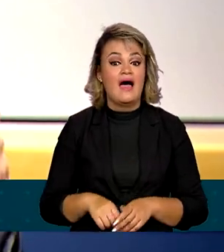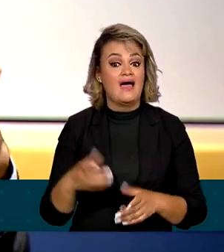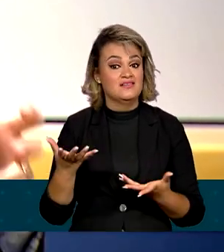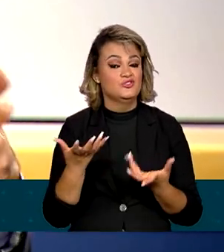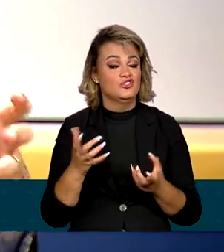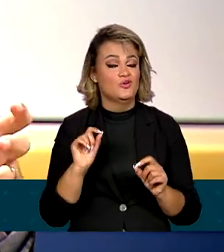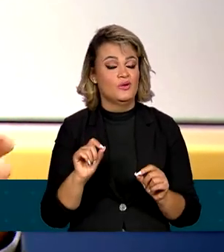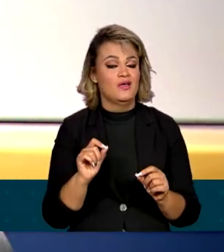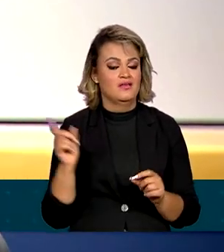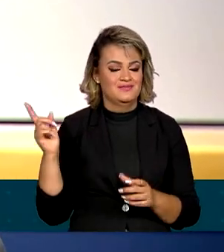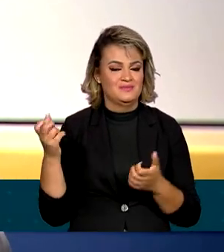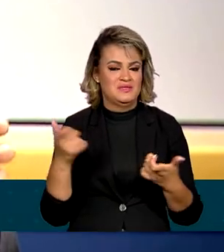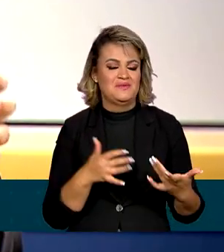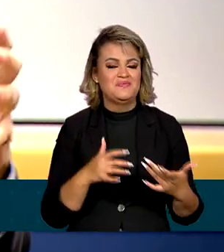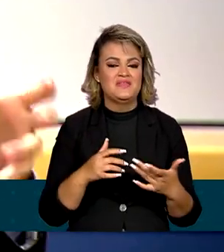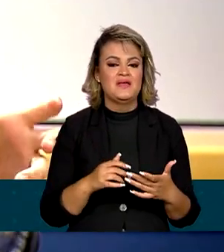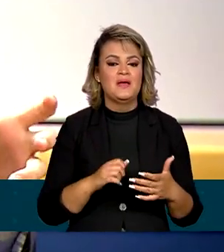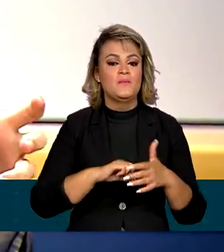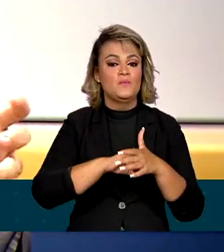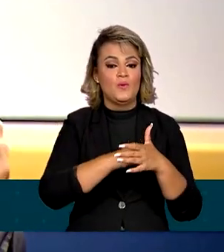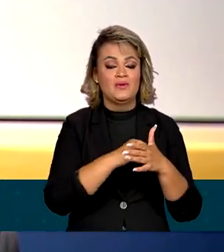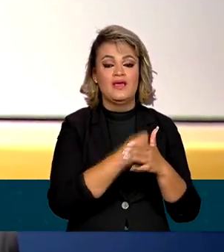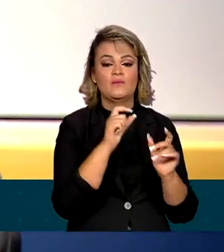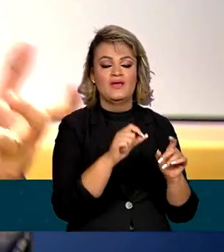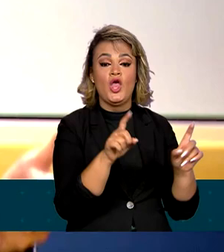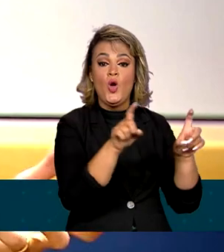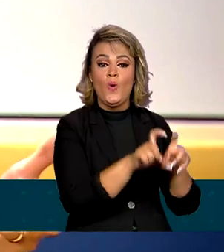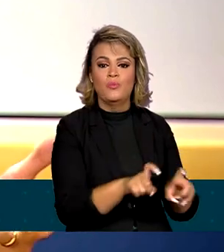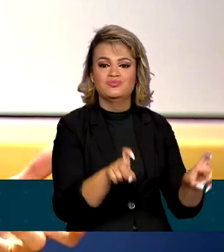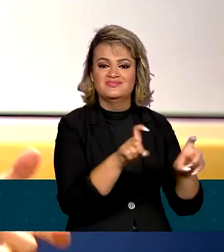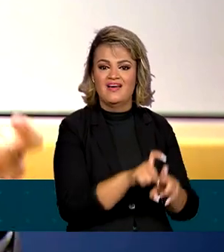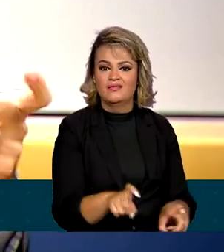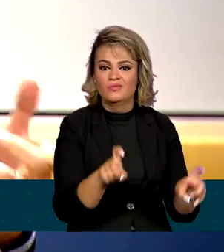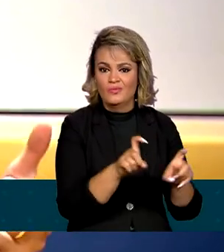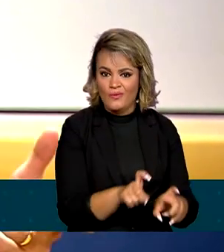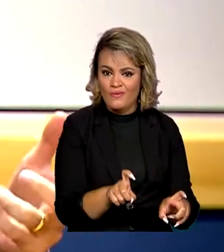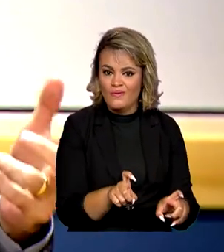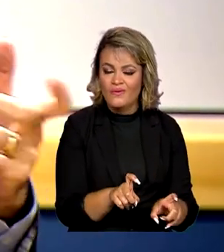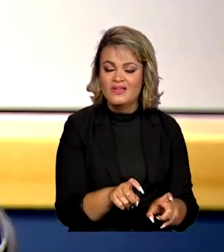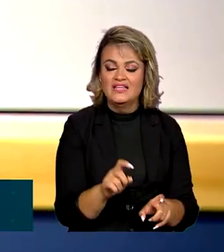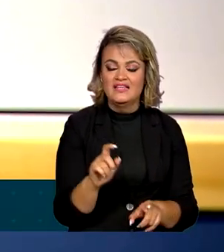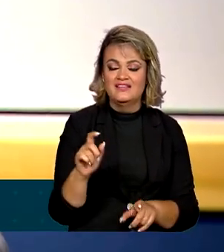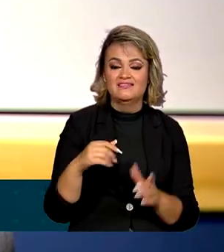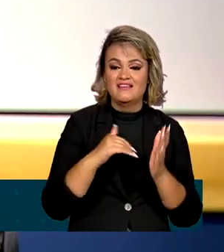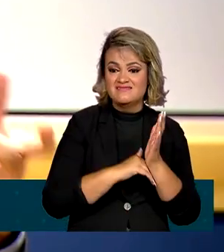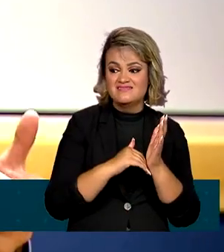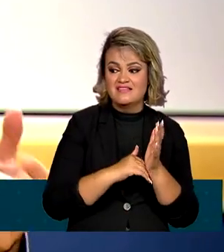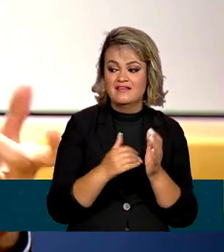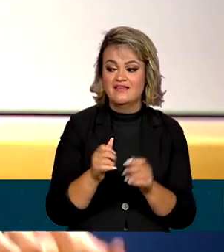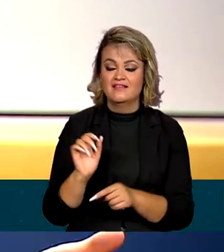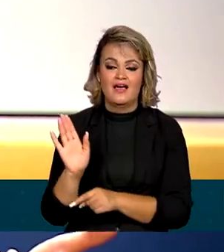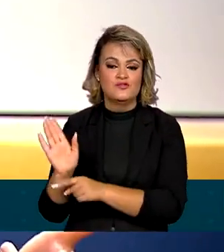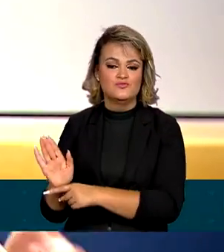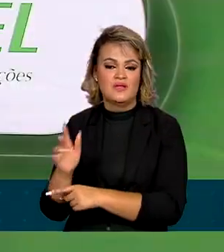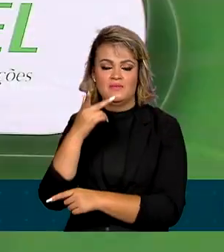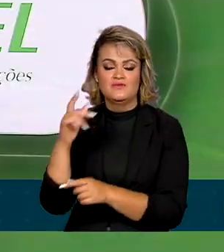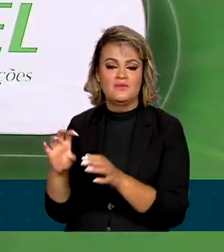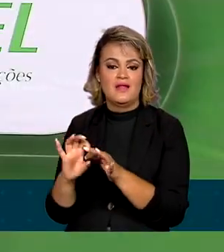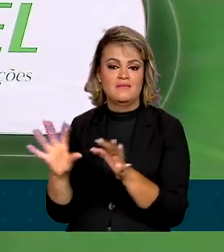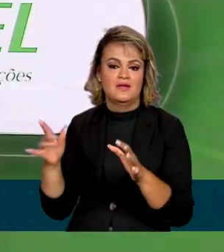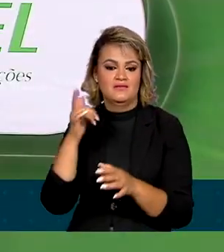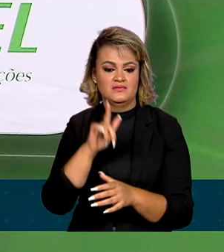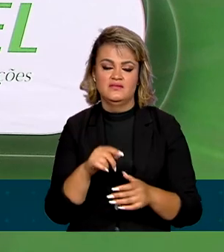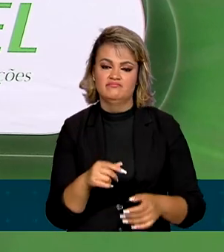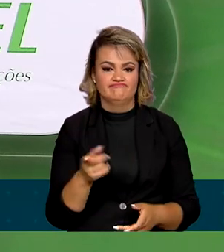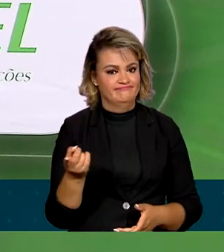os servidores. O são os servidores? São os computadores que distribuem as chaves para quebrar o código desse conteúdo. A